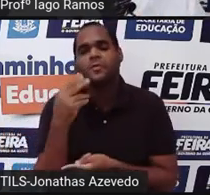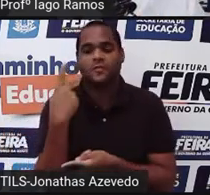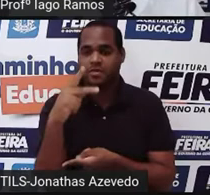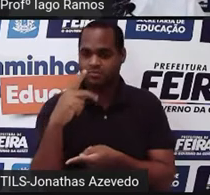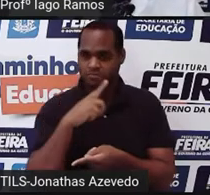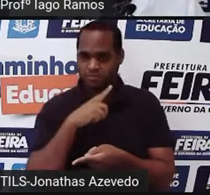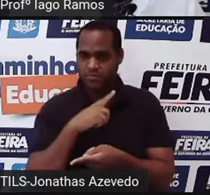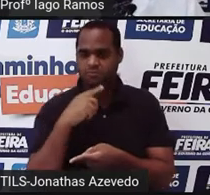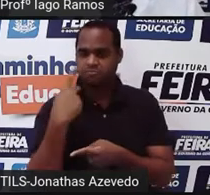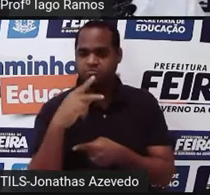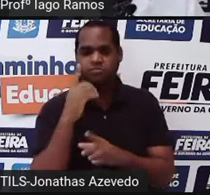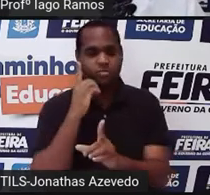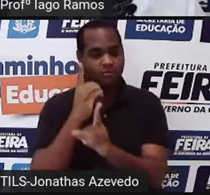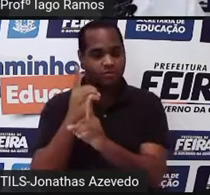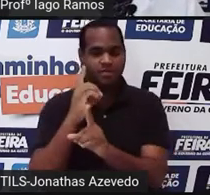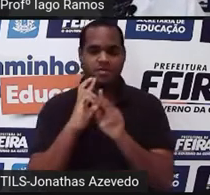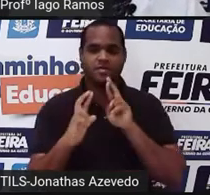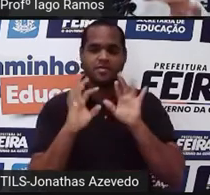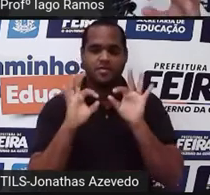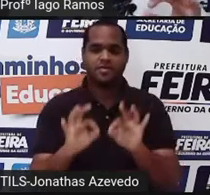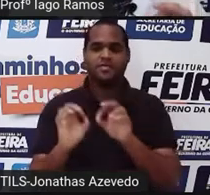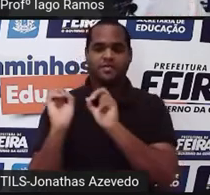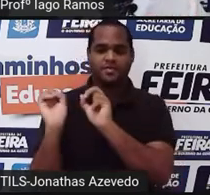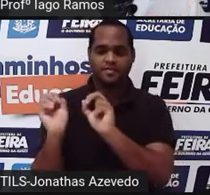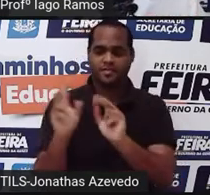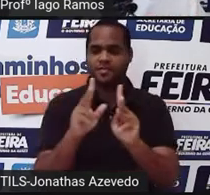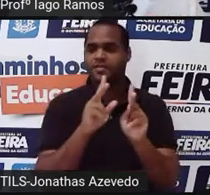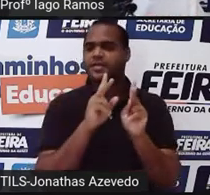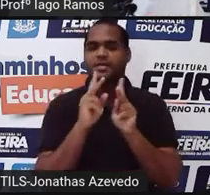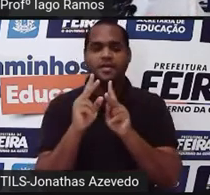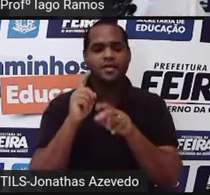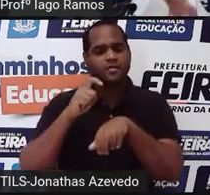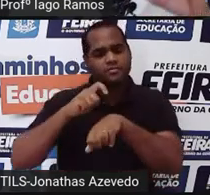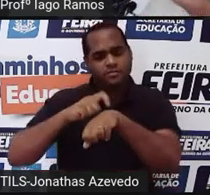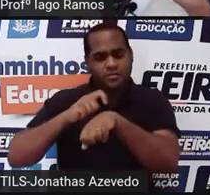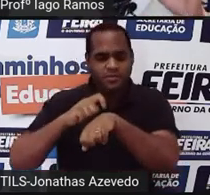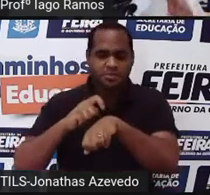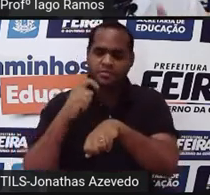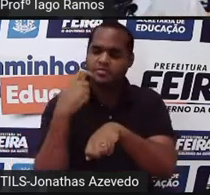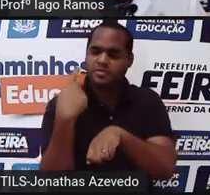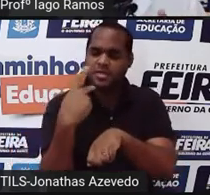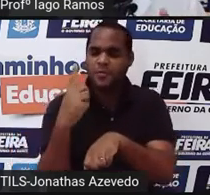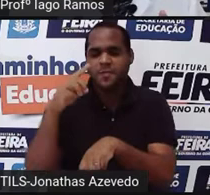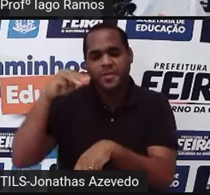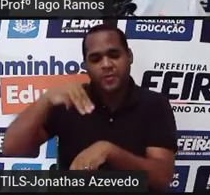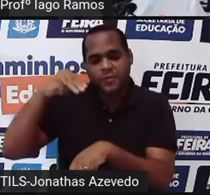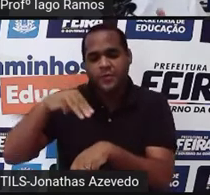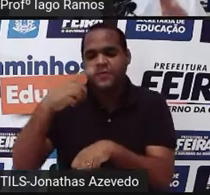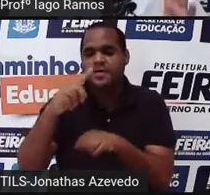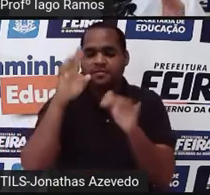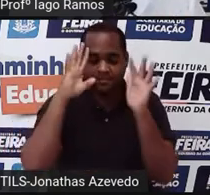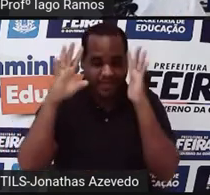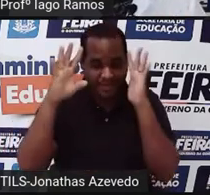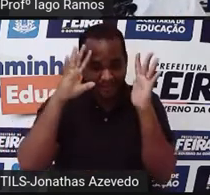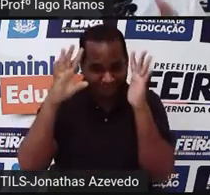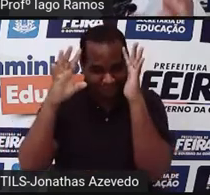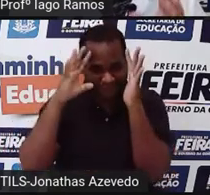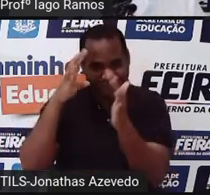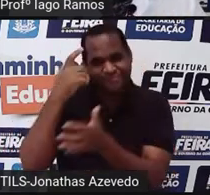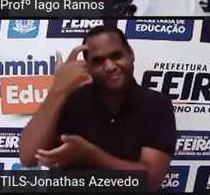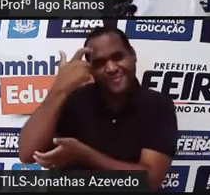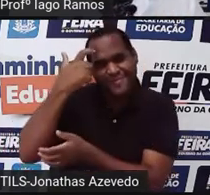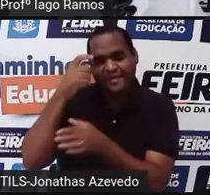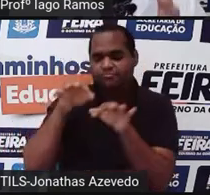contigo encontrar essa resposta, tá bom? Vou dar aquele tempozinho, vai ser um minuto para você pensar e tentar